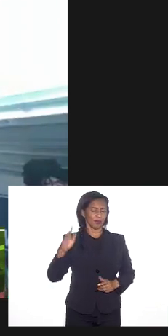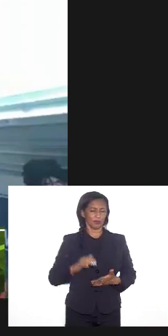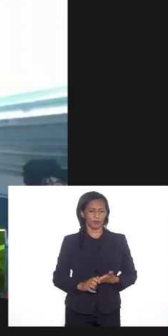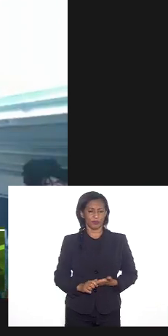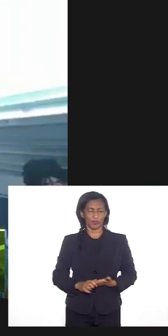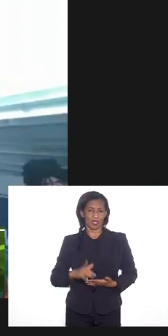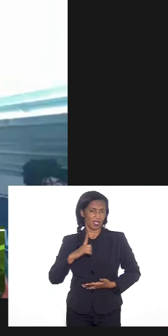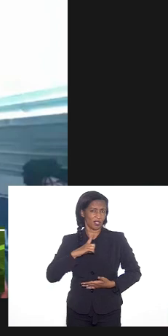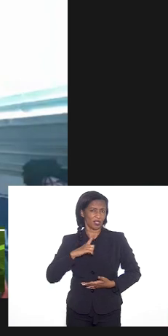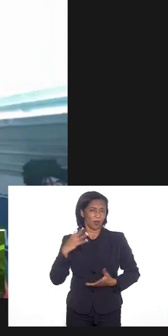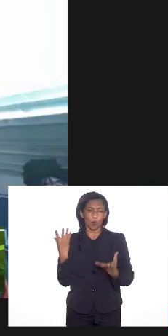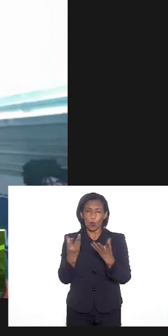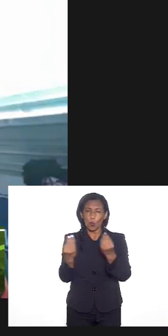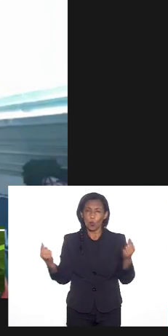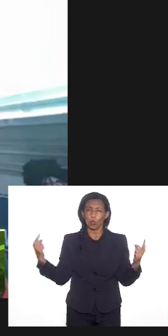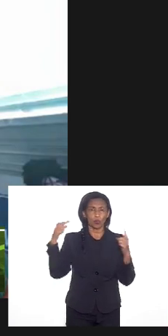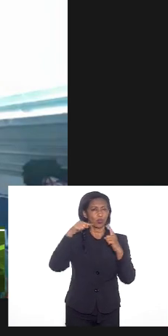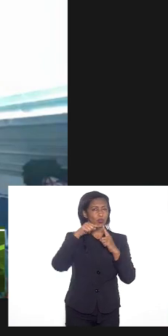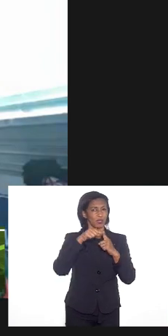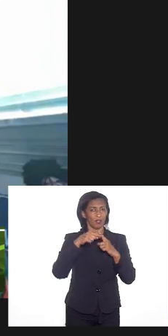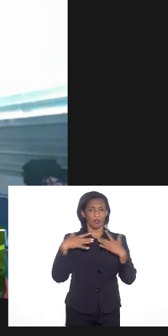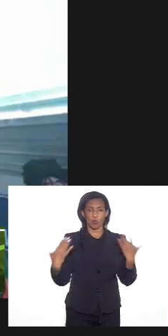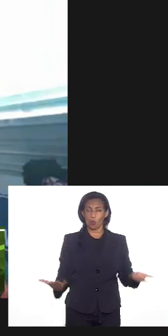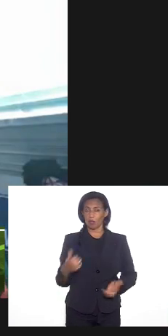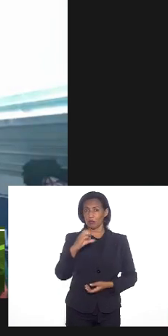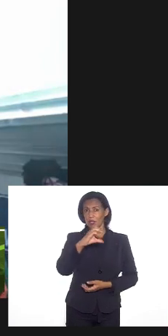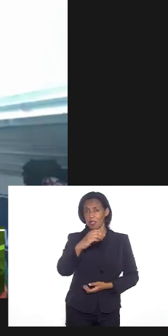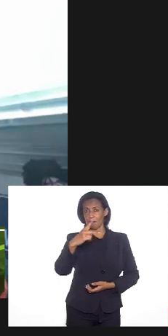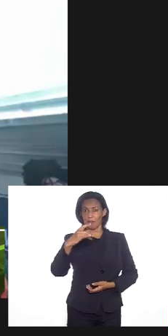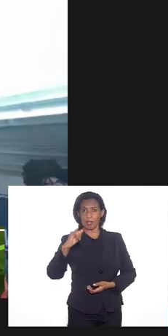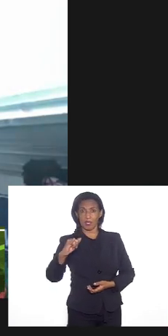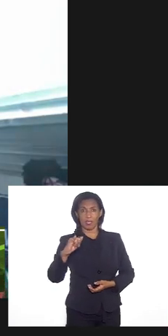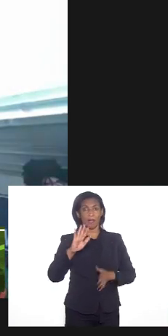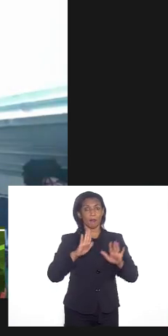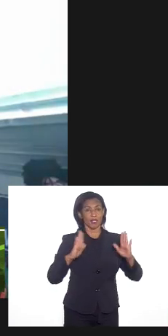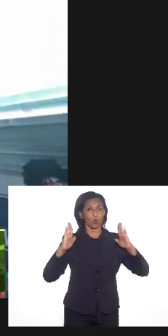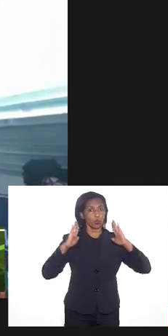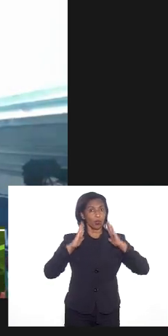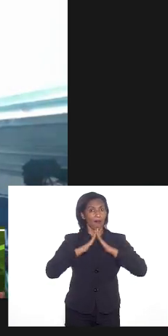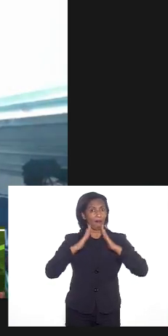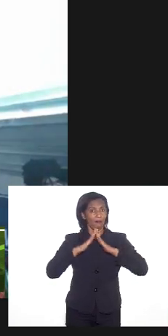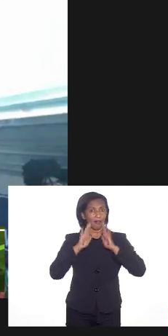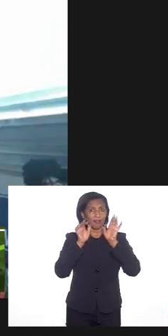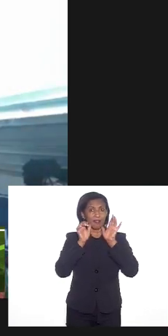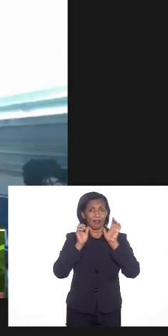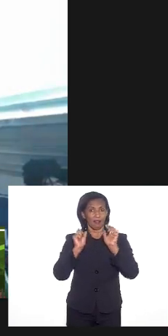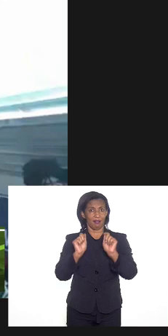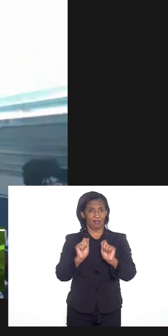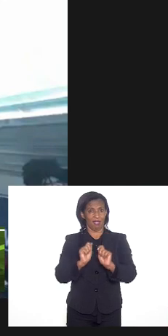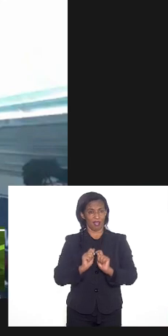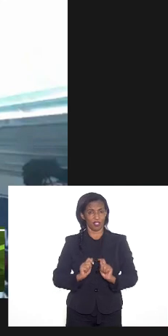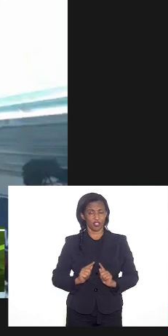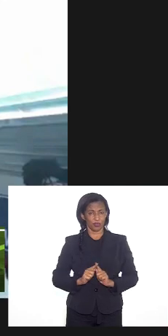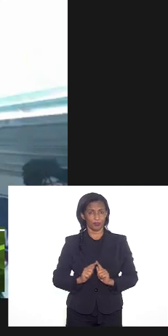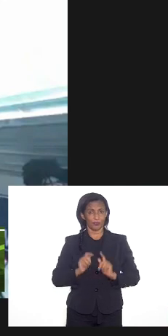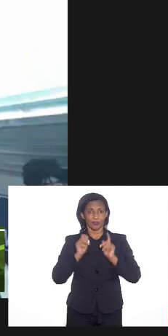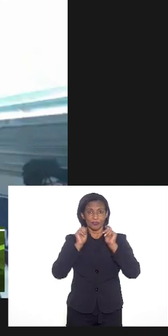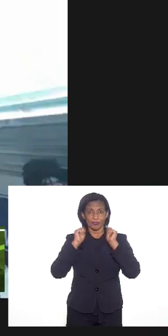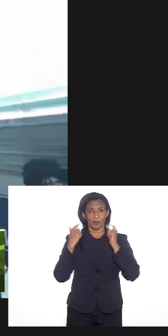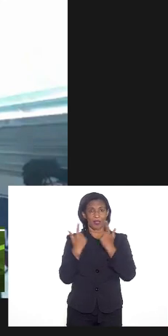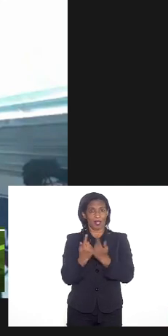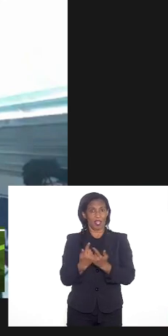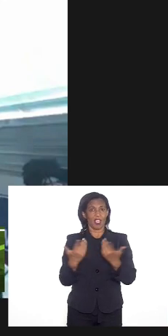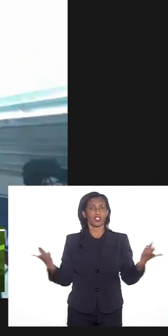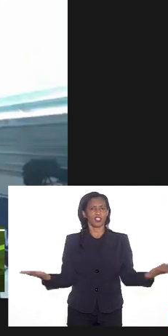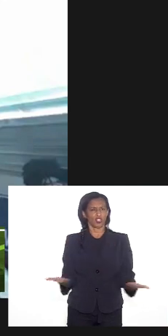muitos desafios enquanto CPI mas enquanto casa legislativa aprovamos agora há